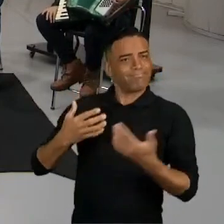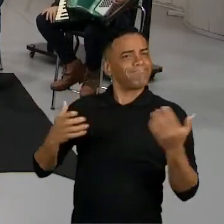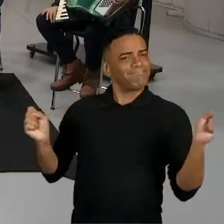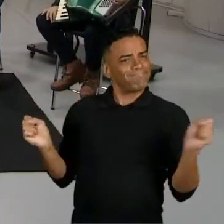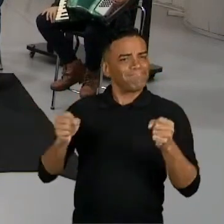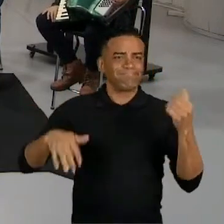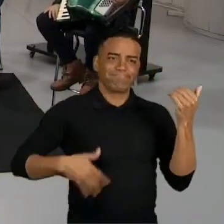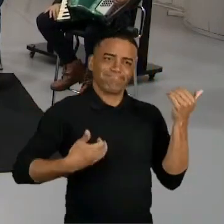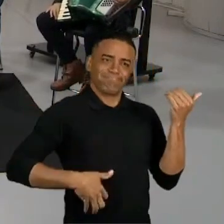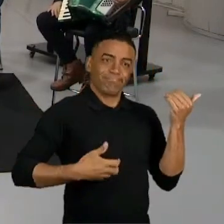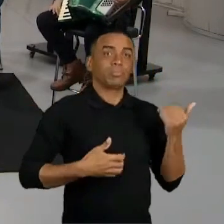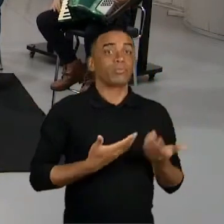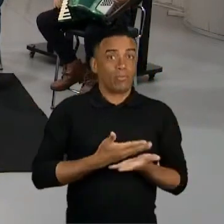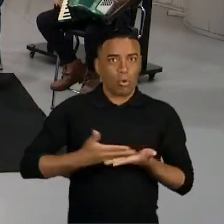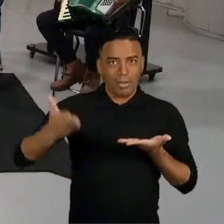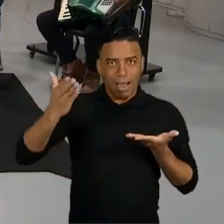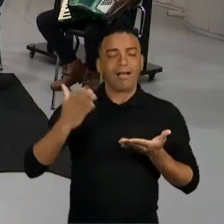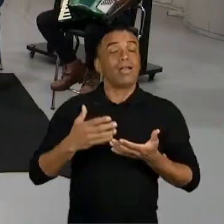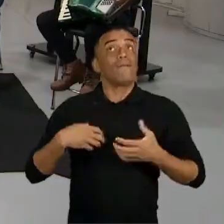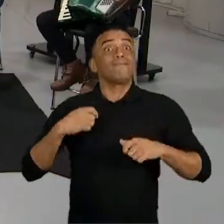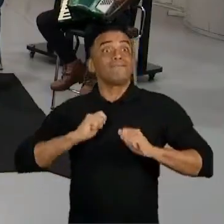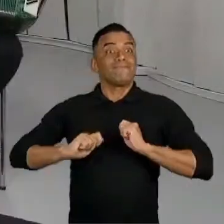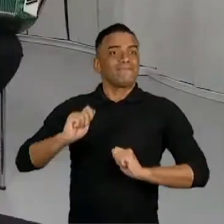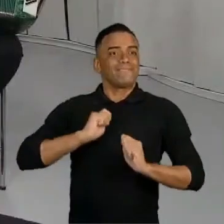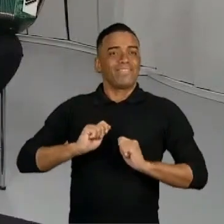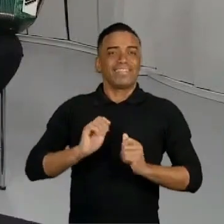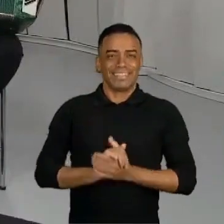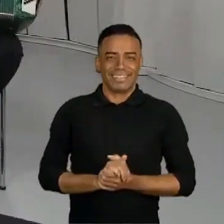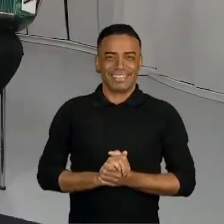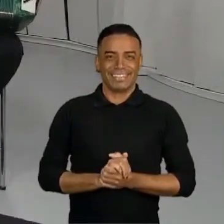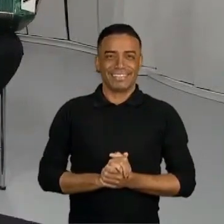Ok? Podemos começar, então? Estou ansiosa. Uma